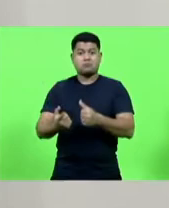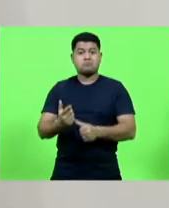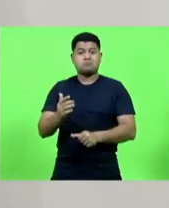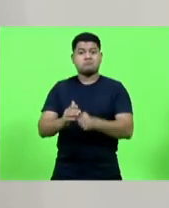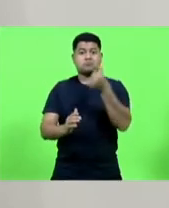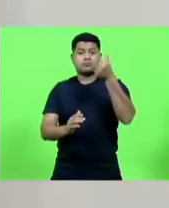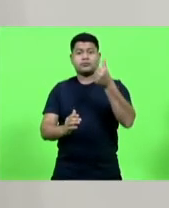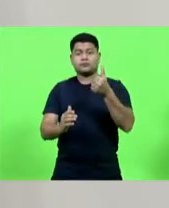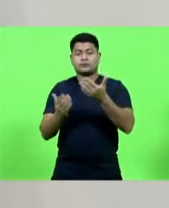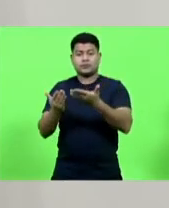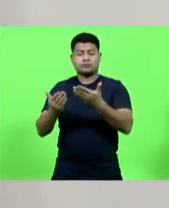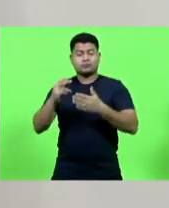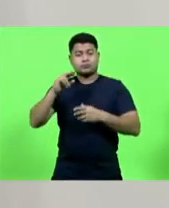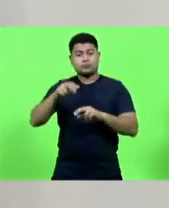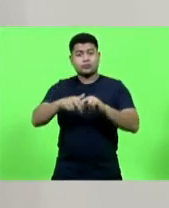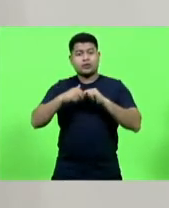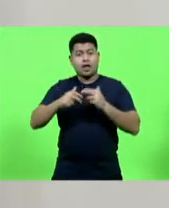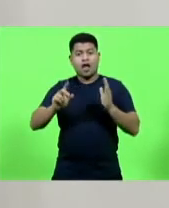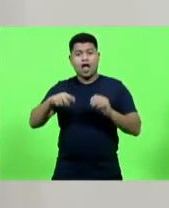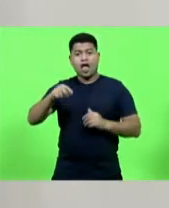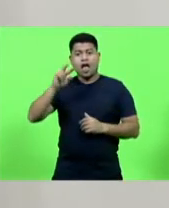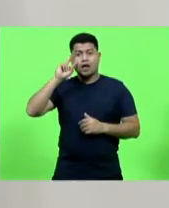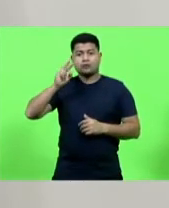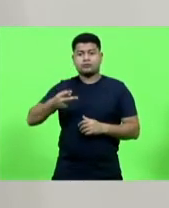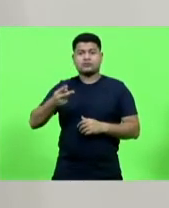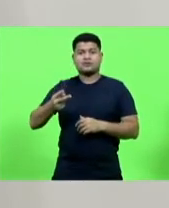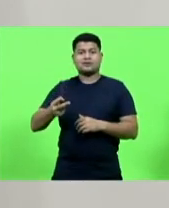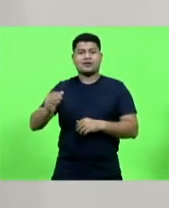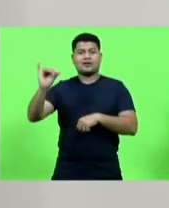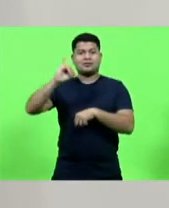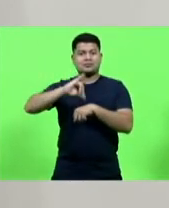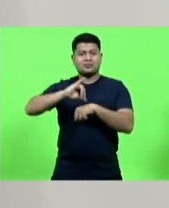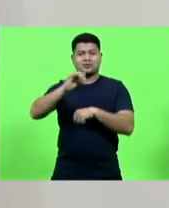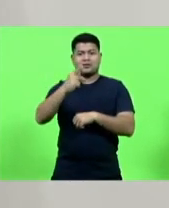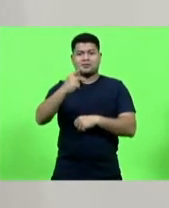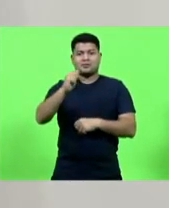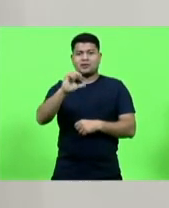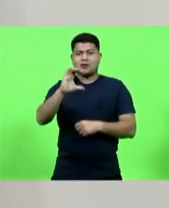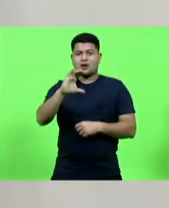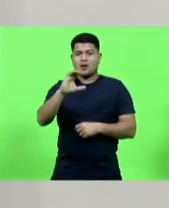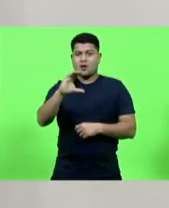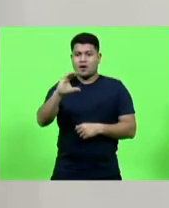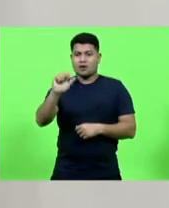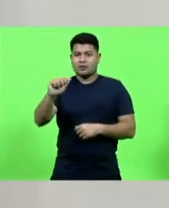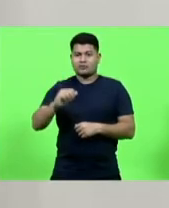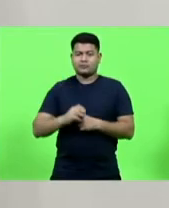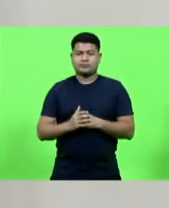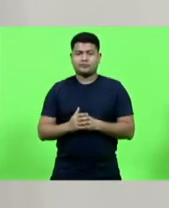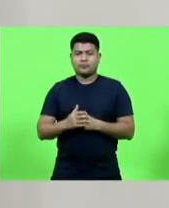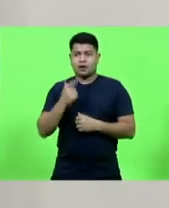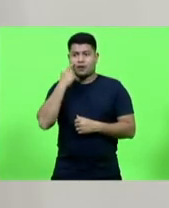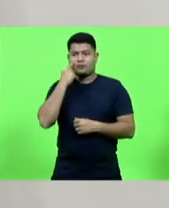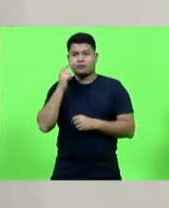por isso que ela é reconhecida por este título. E aí eu passo esse vídeo para que a possa conhecer um pouquinho desse projeto.